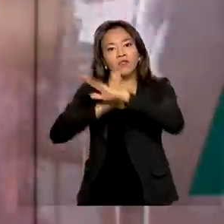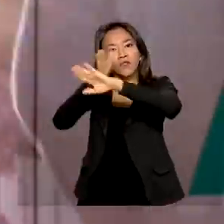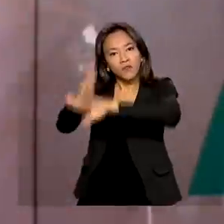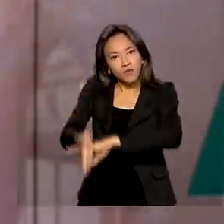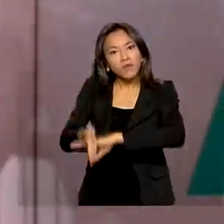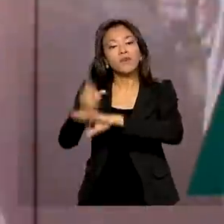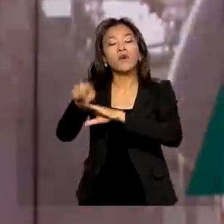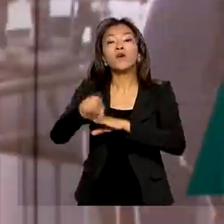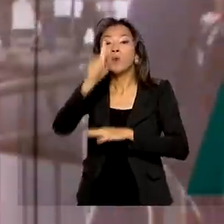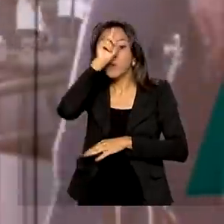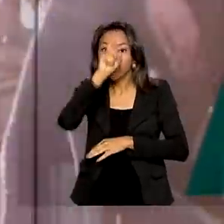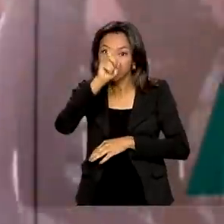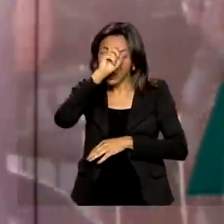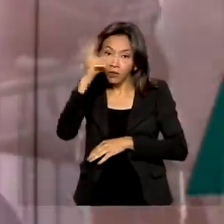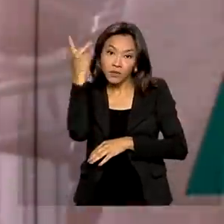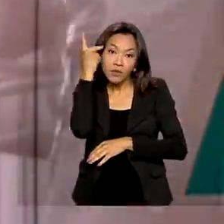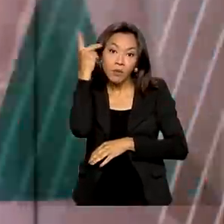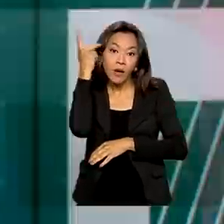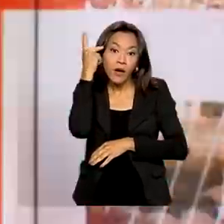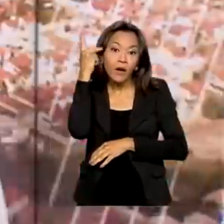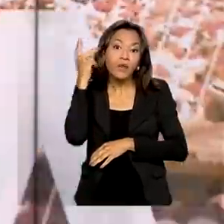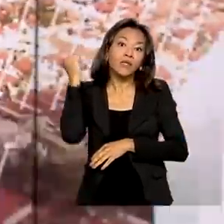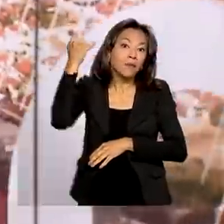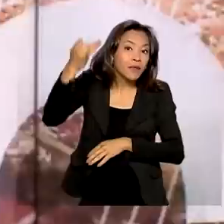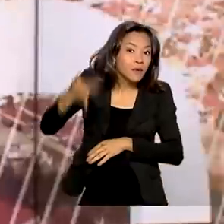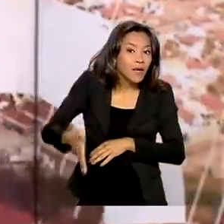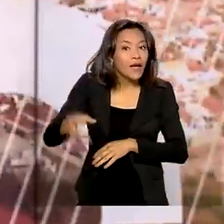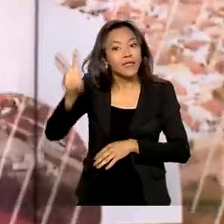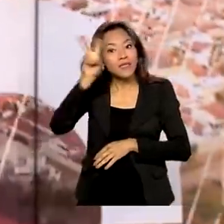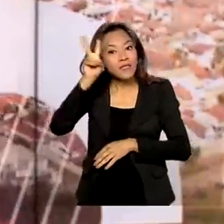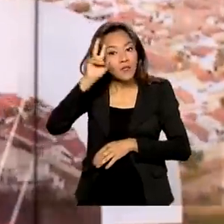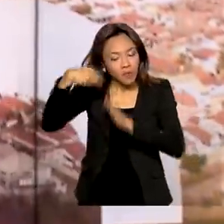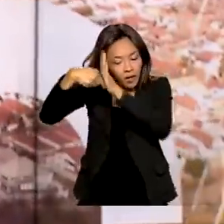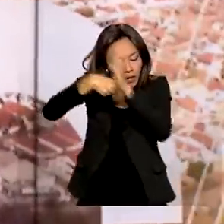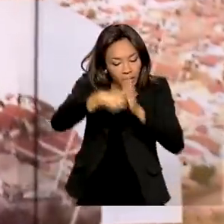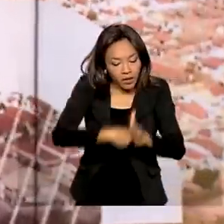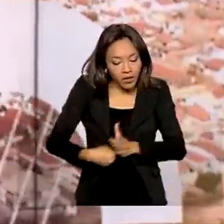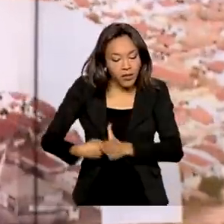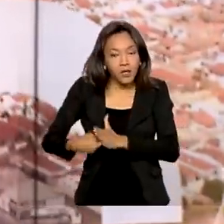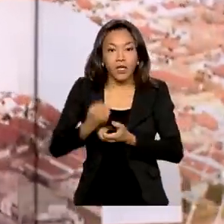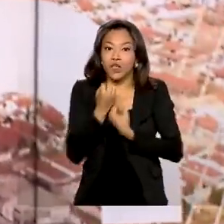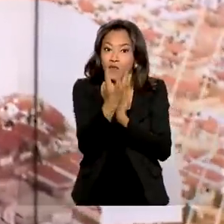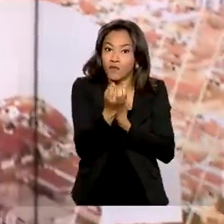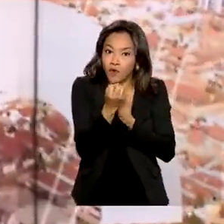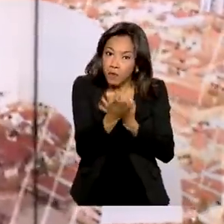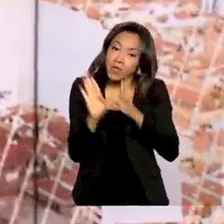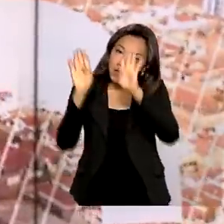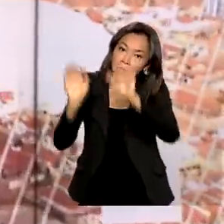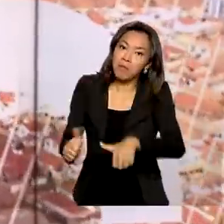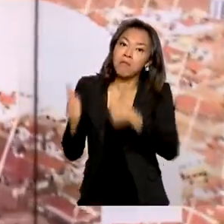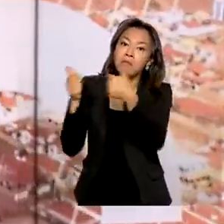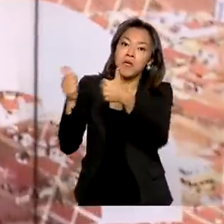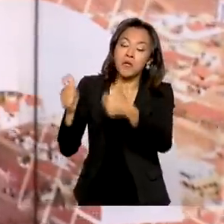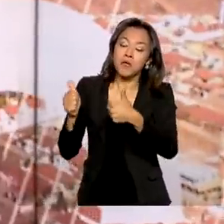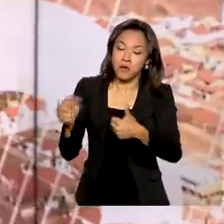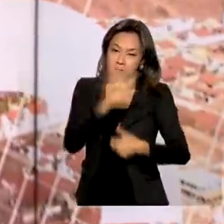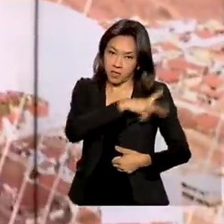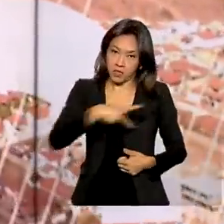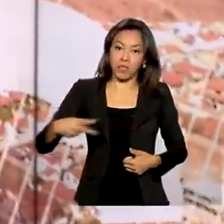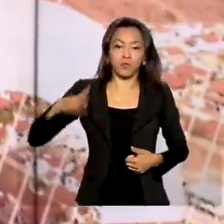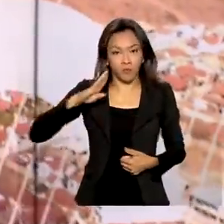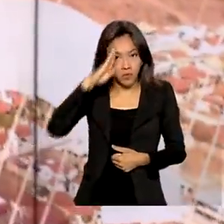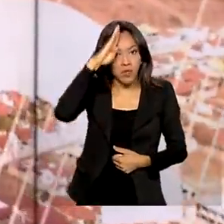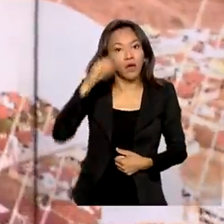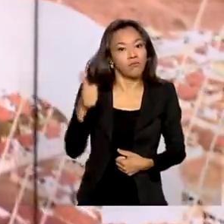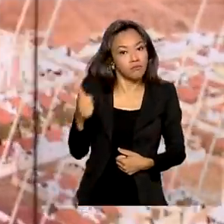madrugada desta segunda-feira, para realizar exames. A SECOM informa ainda que o presidente passa bem e que mais detalhes